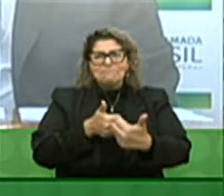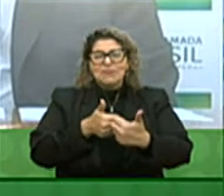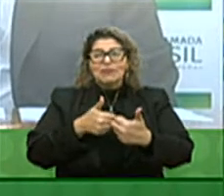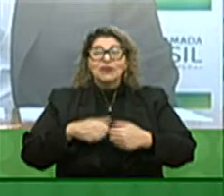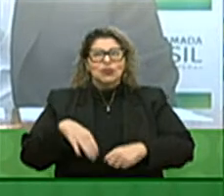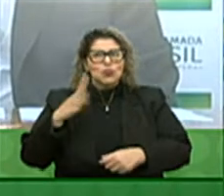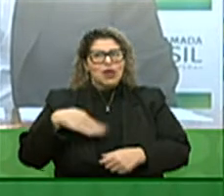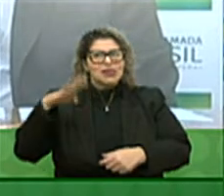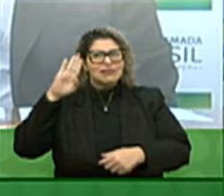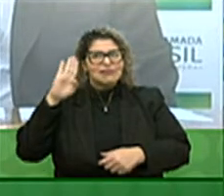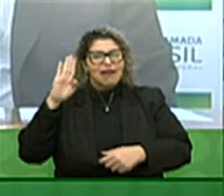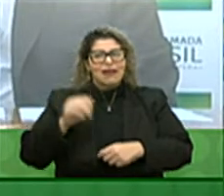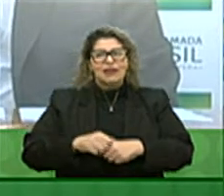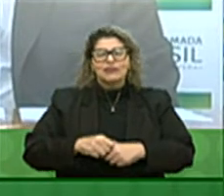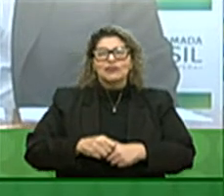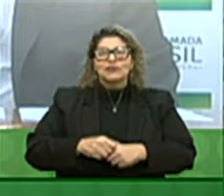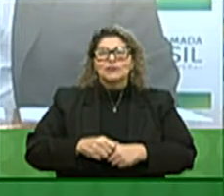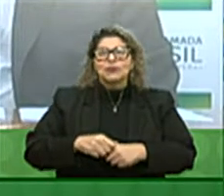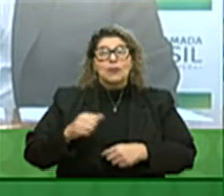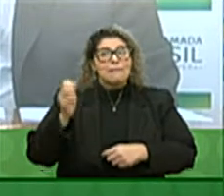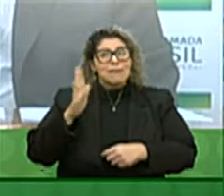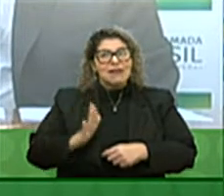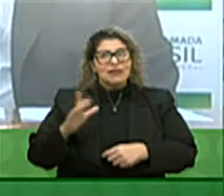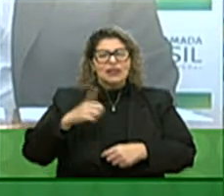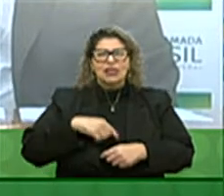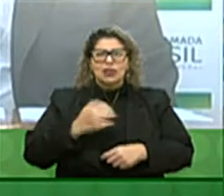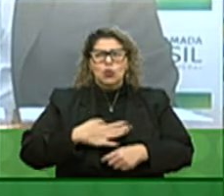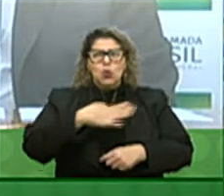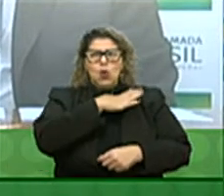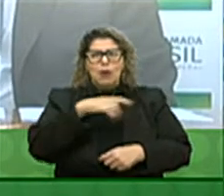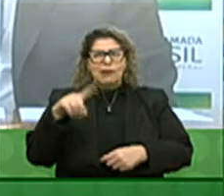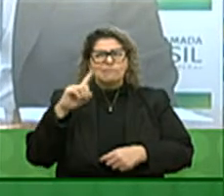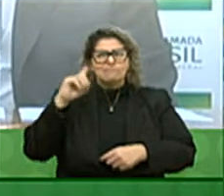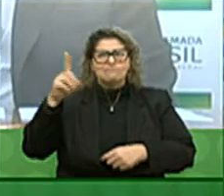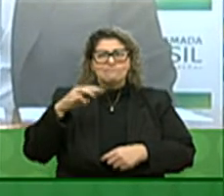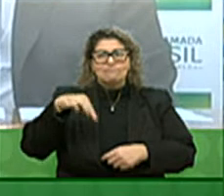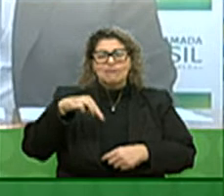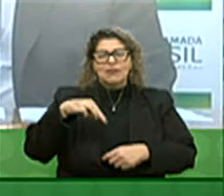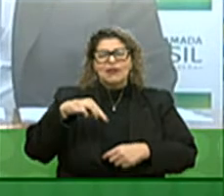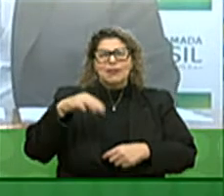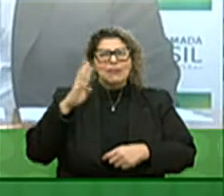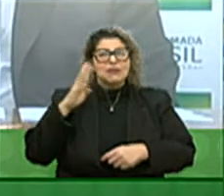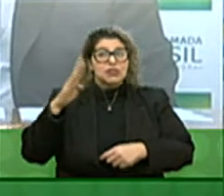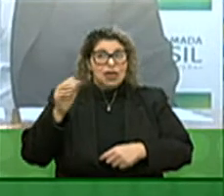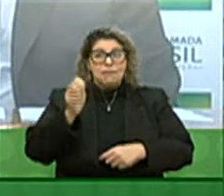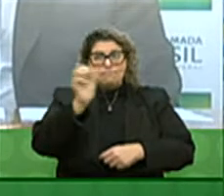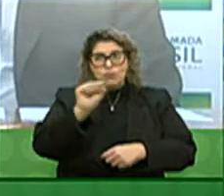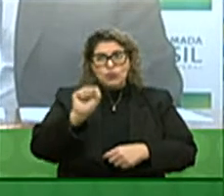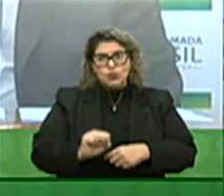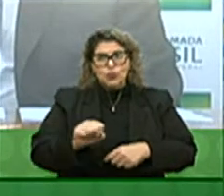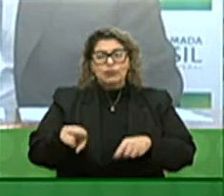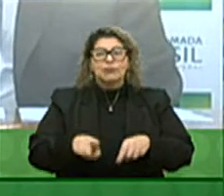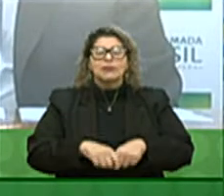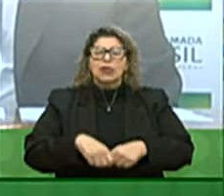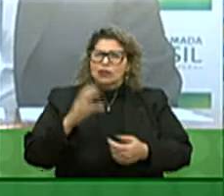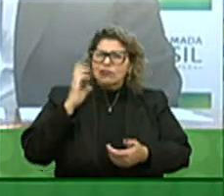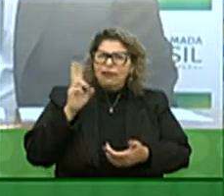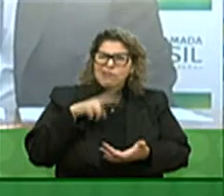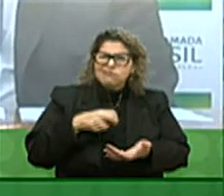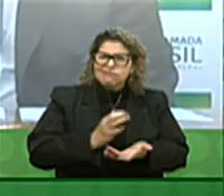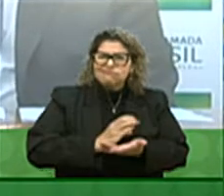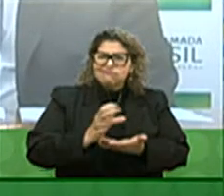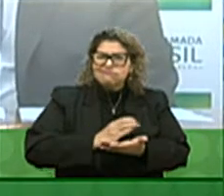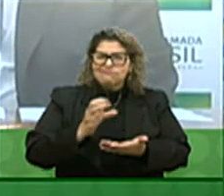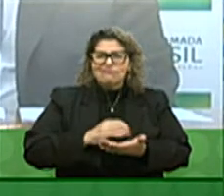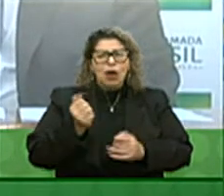Brasileiro, tendo também sido comandante militar do Sul, e que eu estava lendo o currículo e que o senhor ingressou